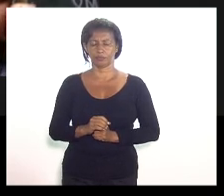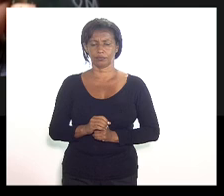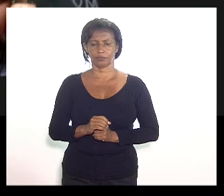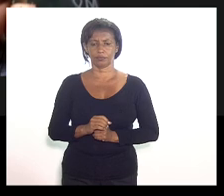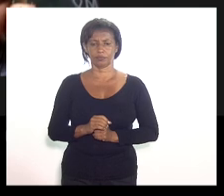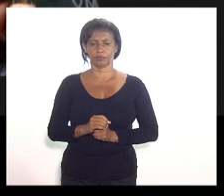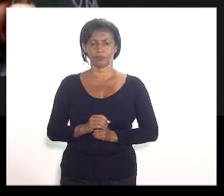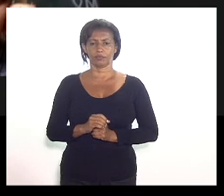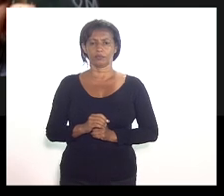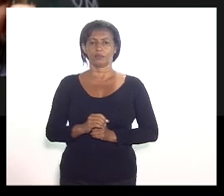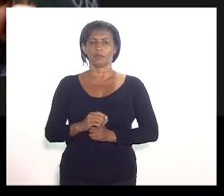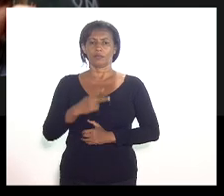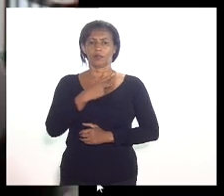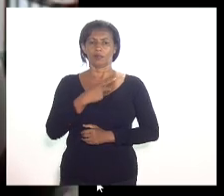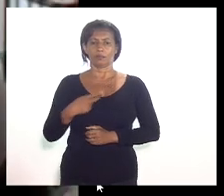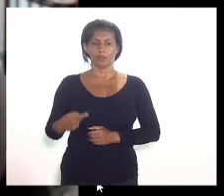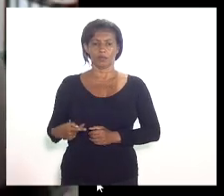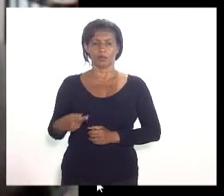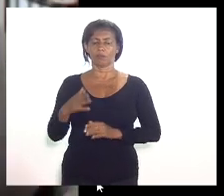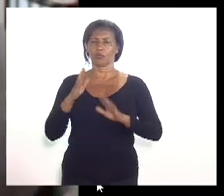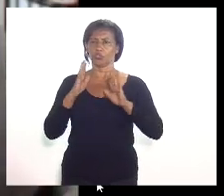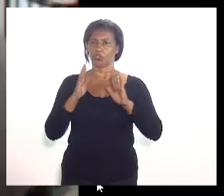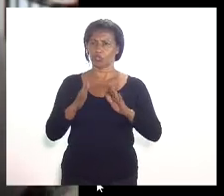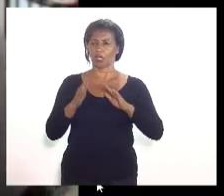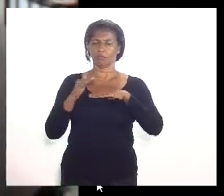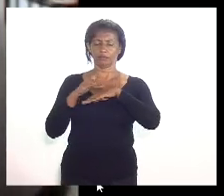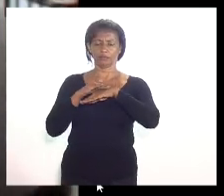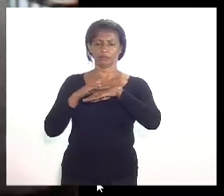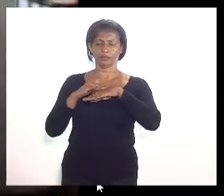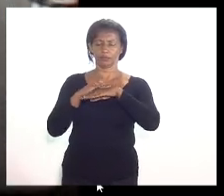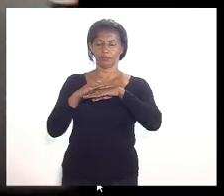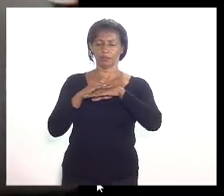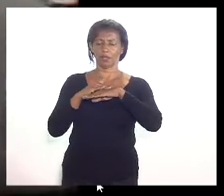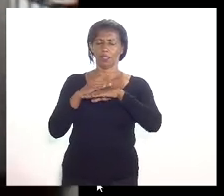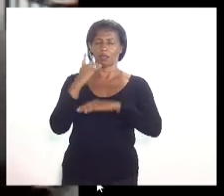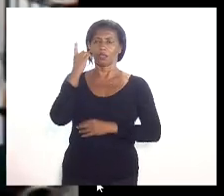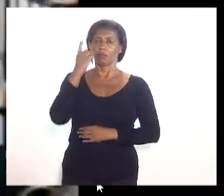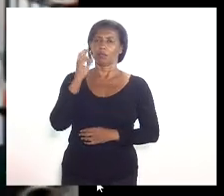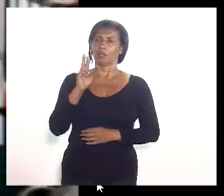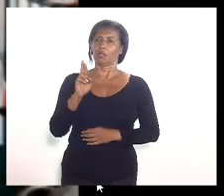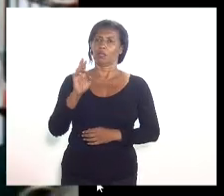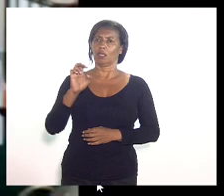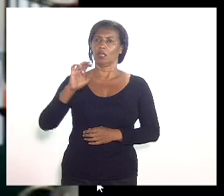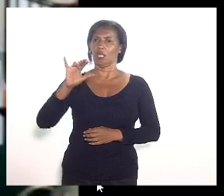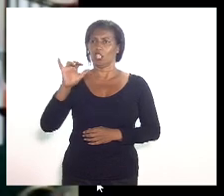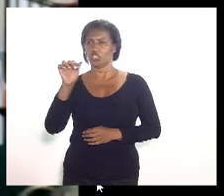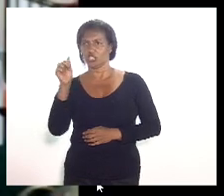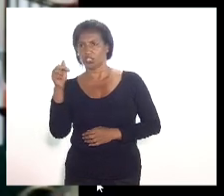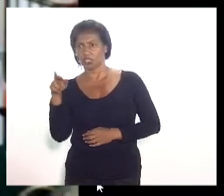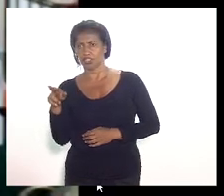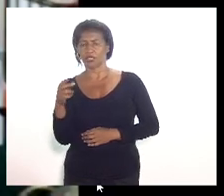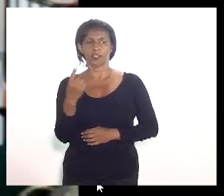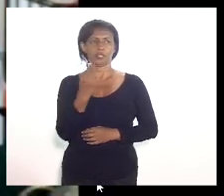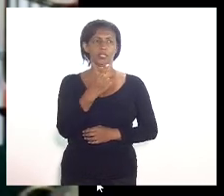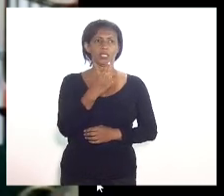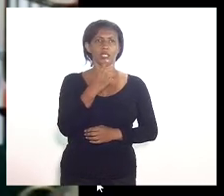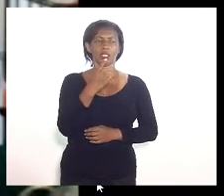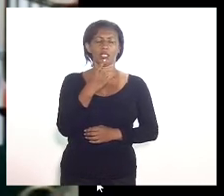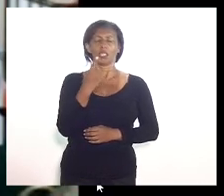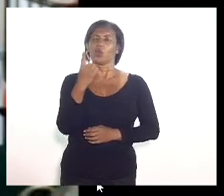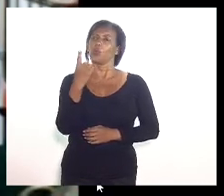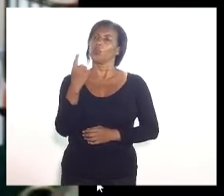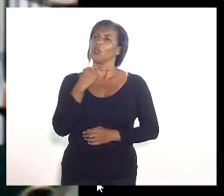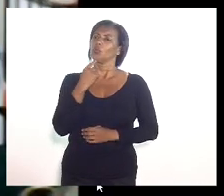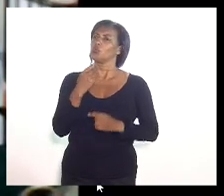Serafini. Presidente, dialogando com a preocupação da deputada enfermeira Rejane e com a resposta do deputado Márcio Pacheco, eu tenho uma dúvida.